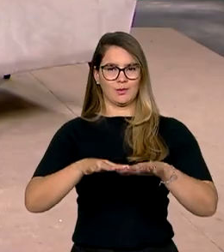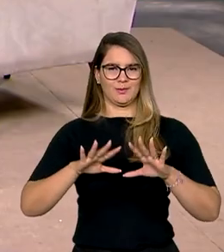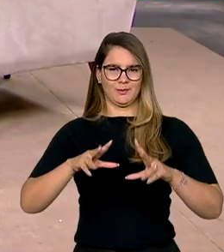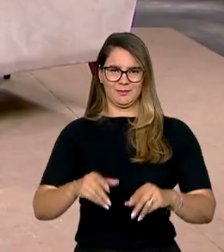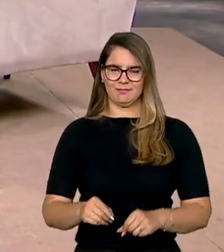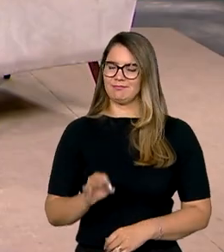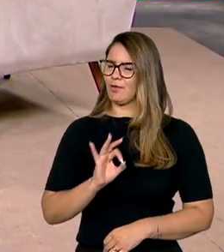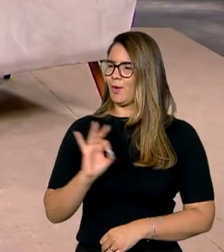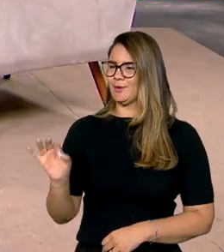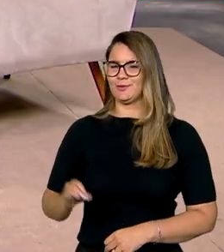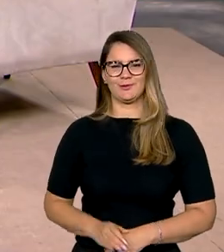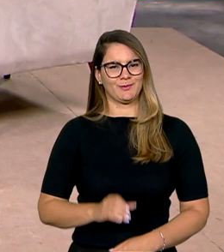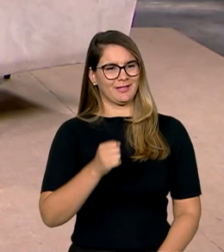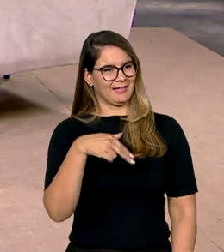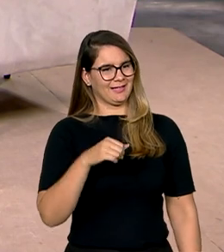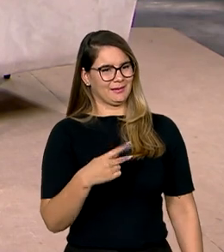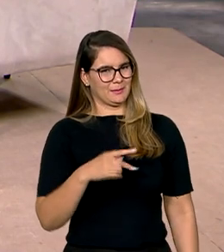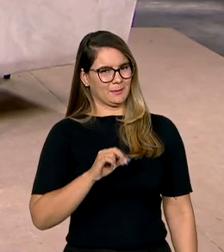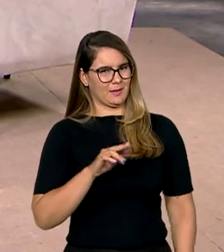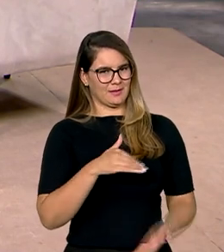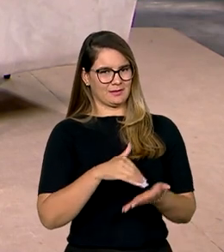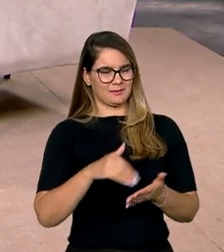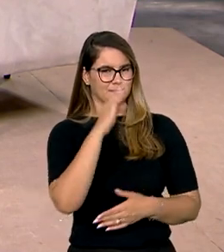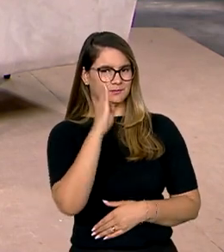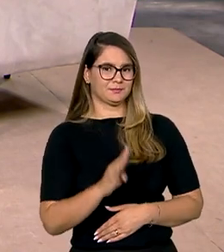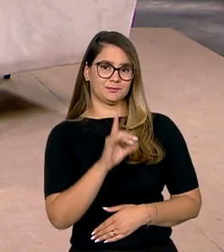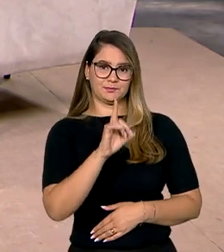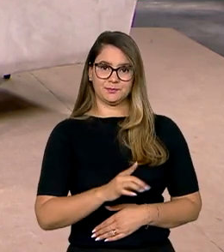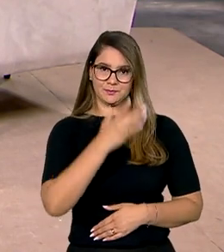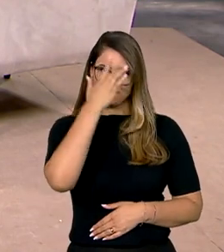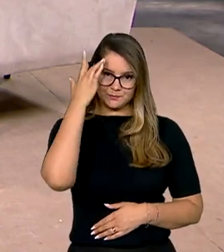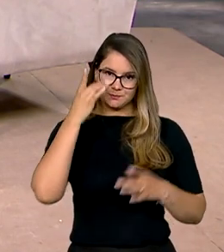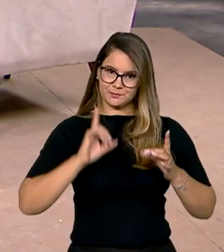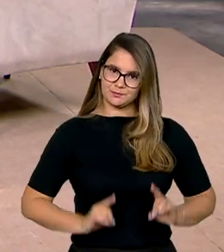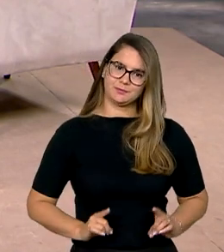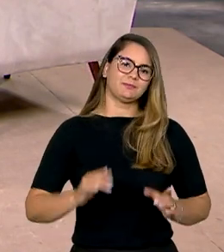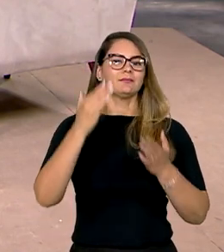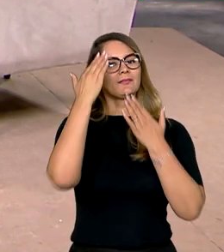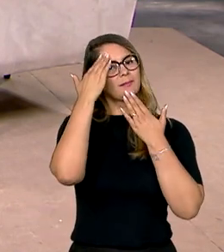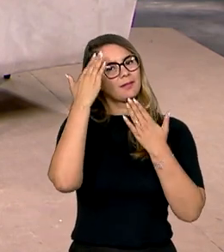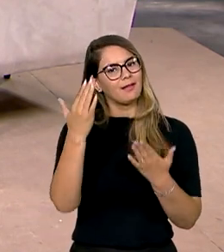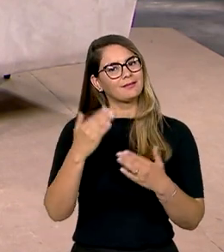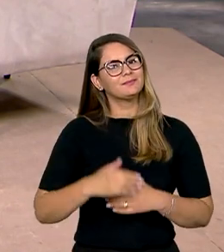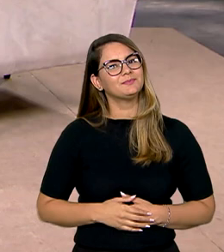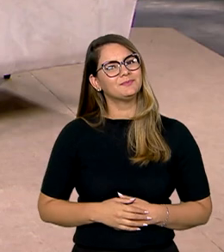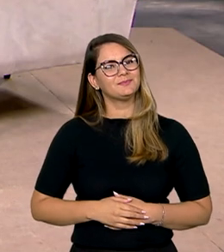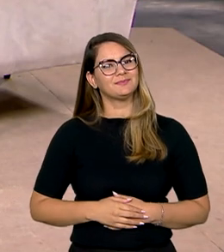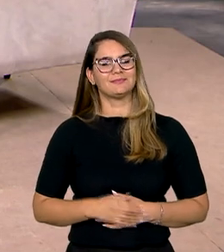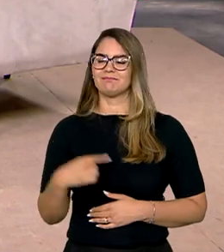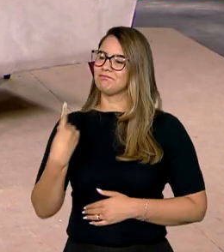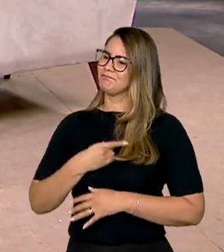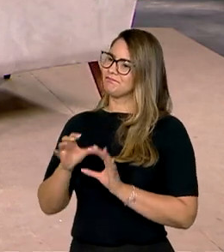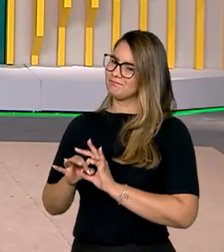Perfeito. Ana Paula Feminela, Secretária Nacional dos Direitos da Pessoa com Deficiência, muito obrigado pela sua entrevista. Muito obrigada, estamos à